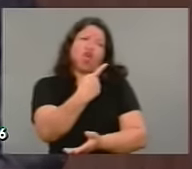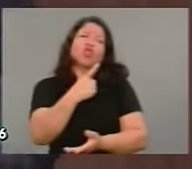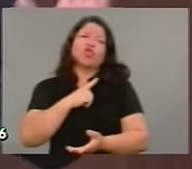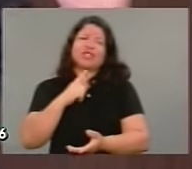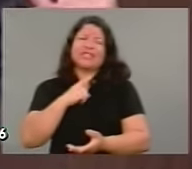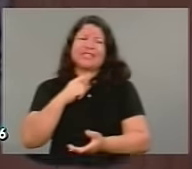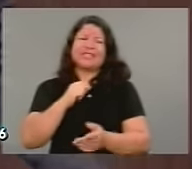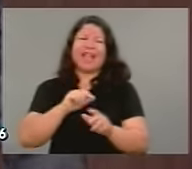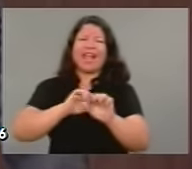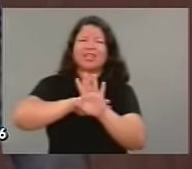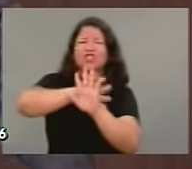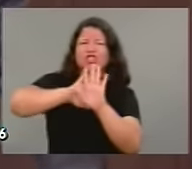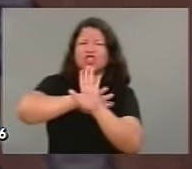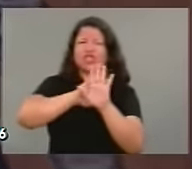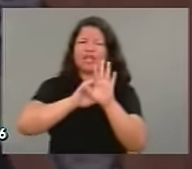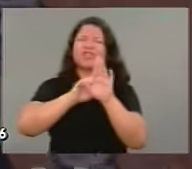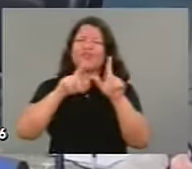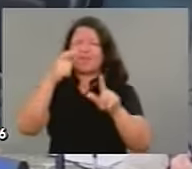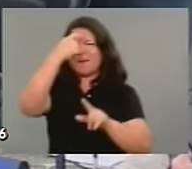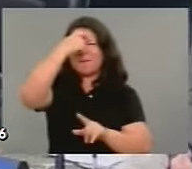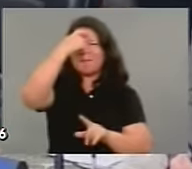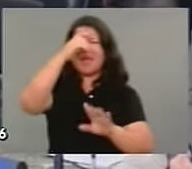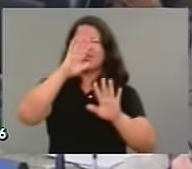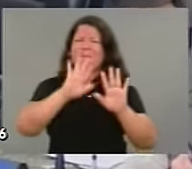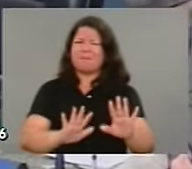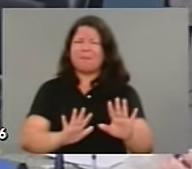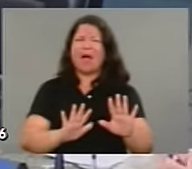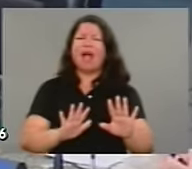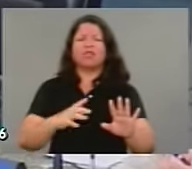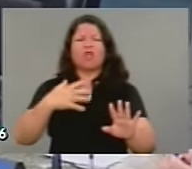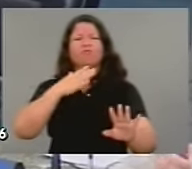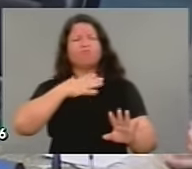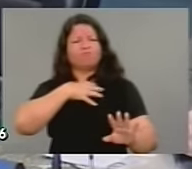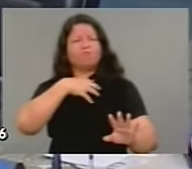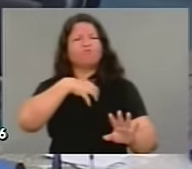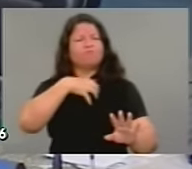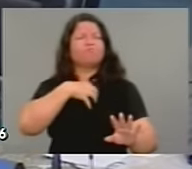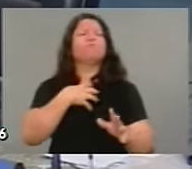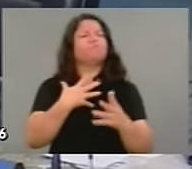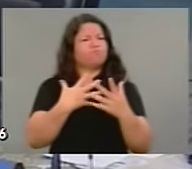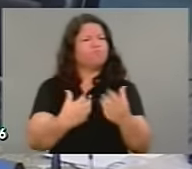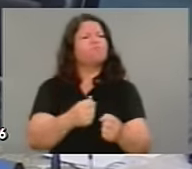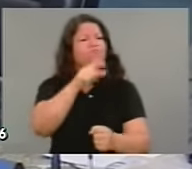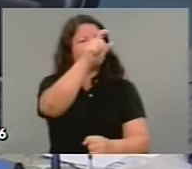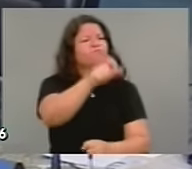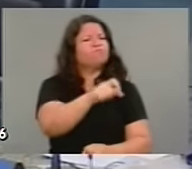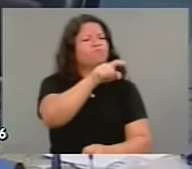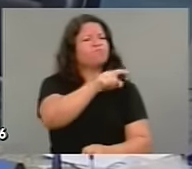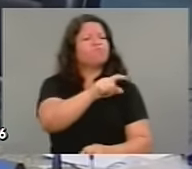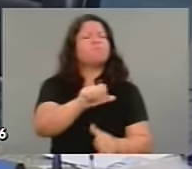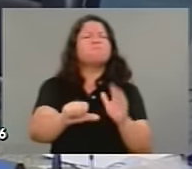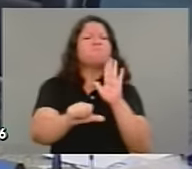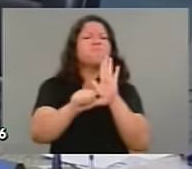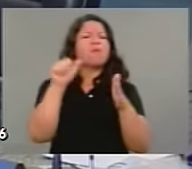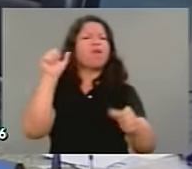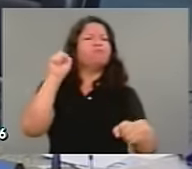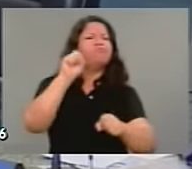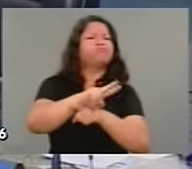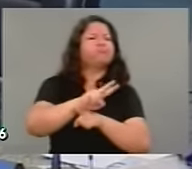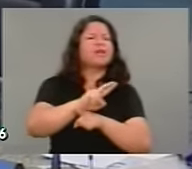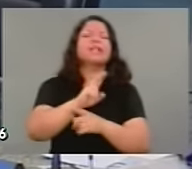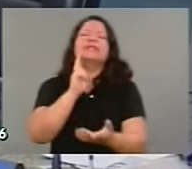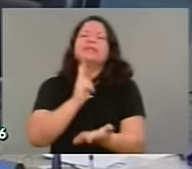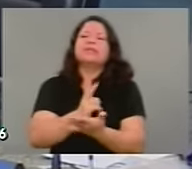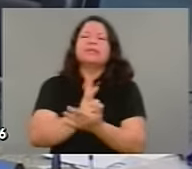ideológicas, mas jamais poderei deixar de reconhecer a coerência de Vossa Excelência. Desde o primeiro dia desta casa, em todos os embates,